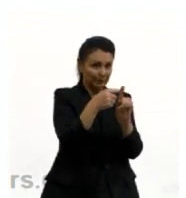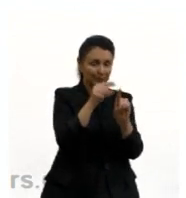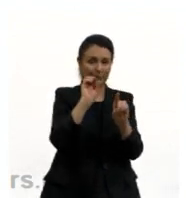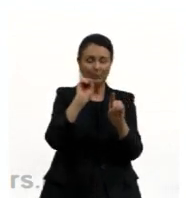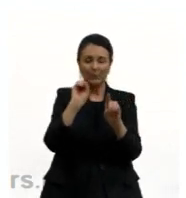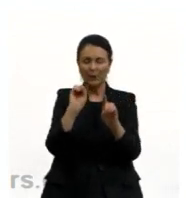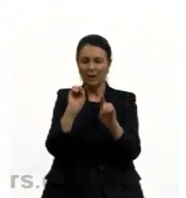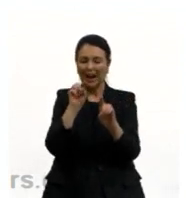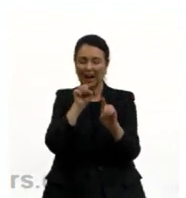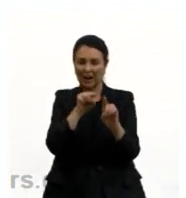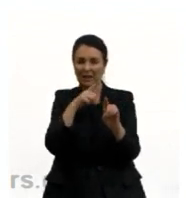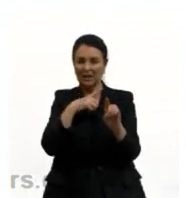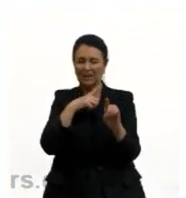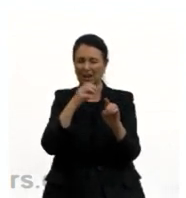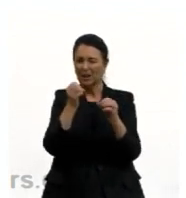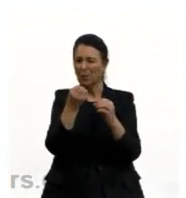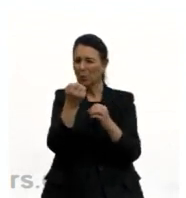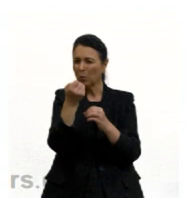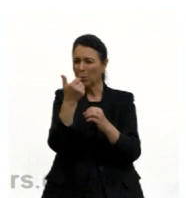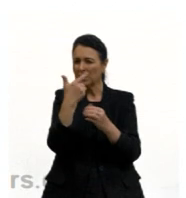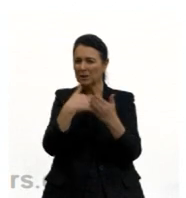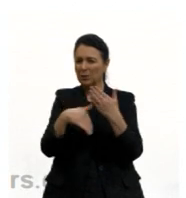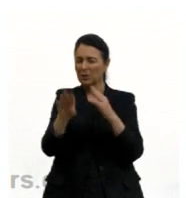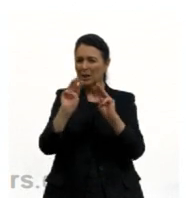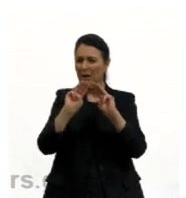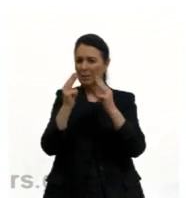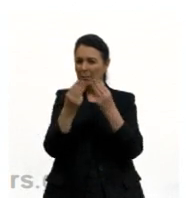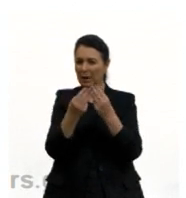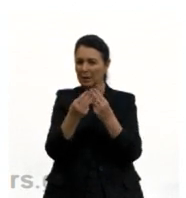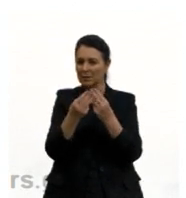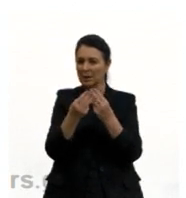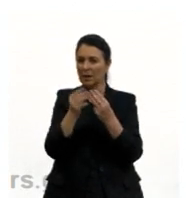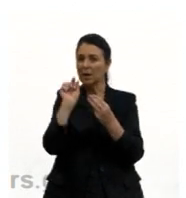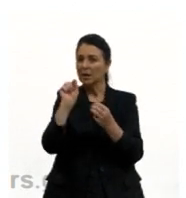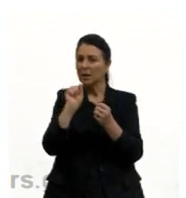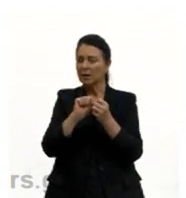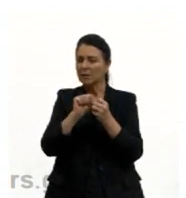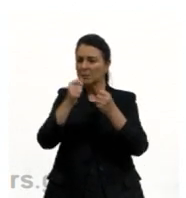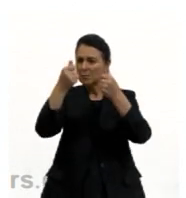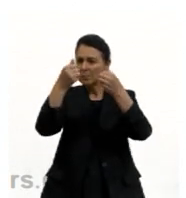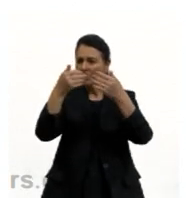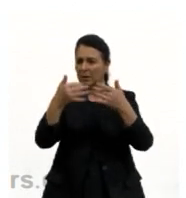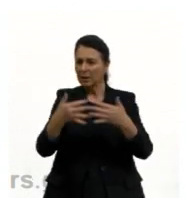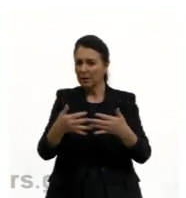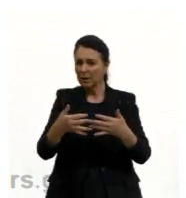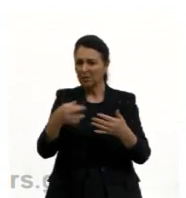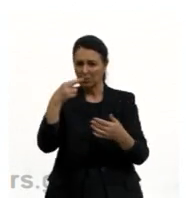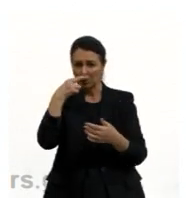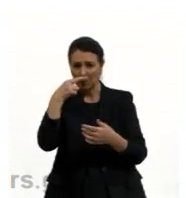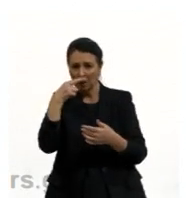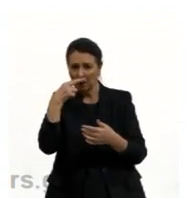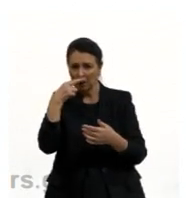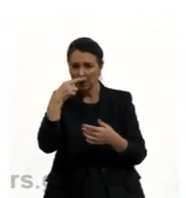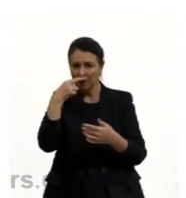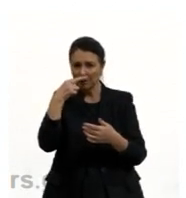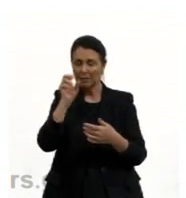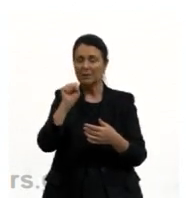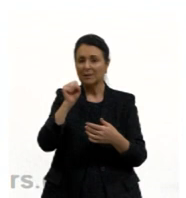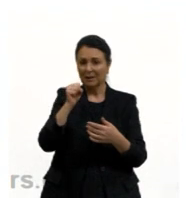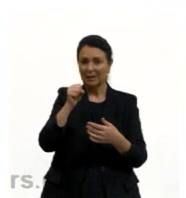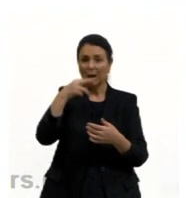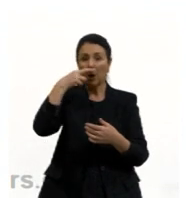concentra praticamente toda a massa do átomo, foi Bohr, Bohr foram as camadas, não. Rutherford, Rutherford,